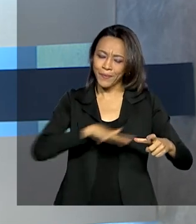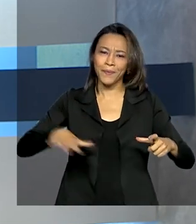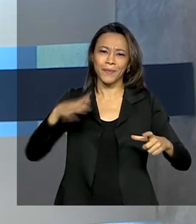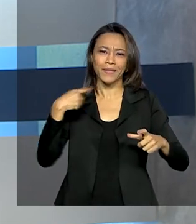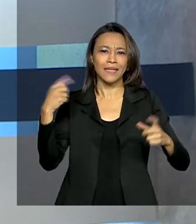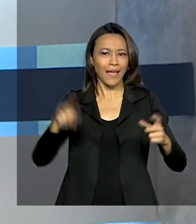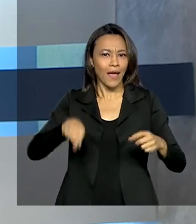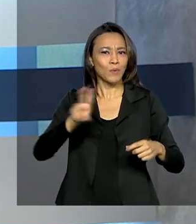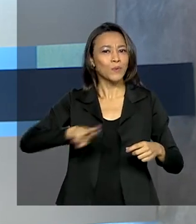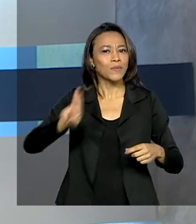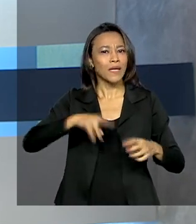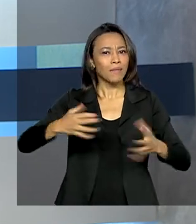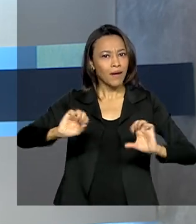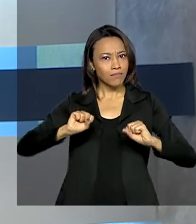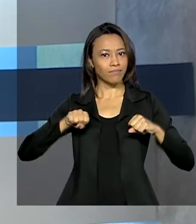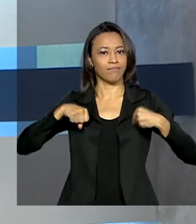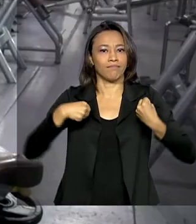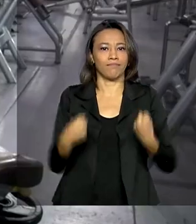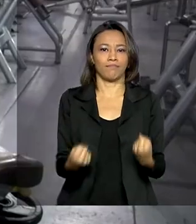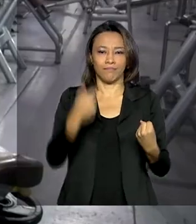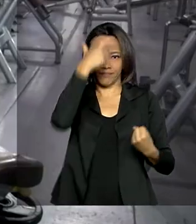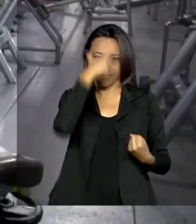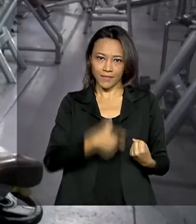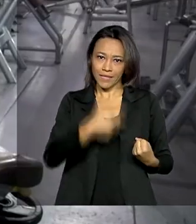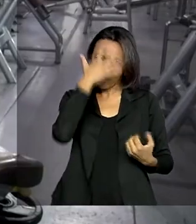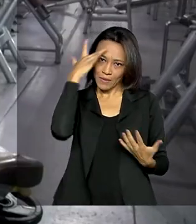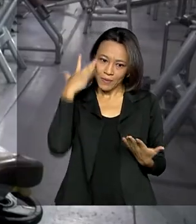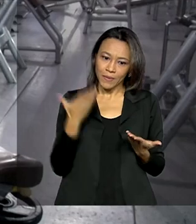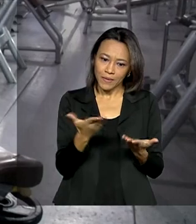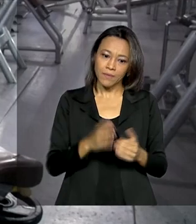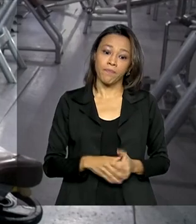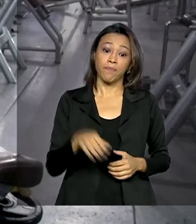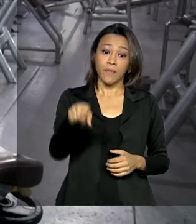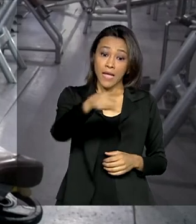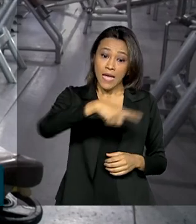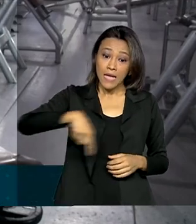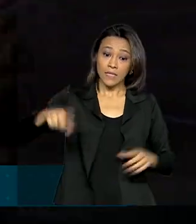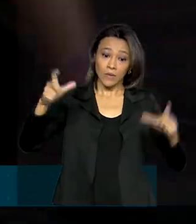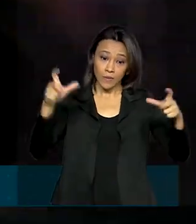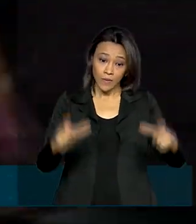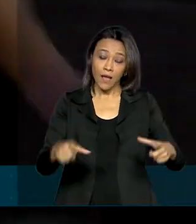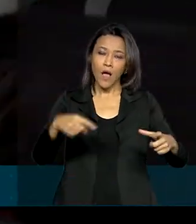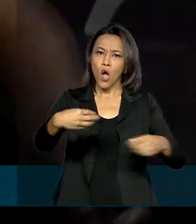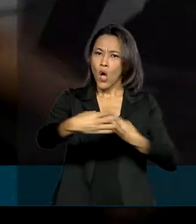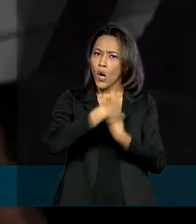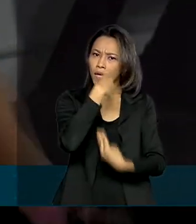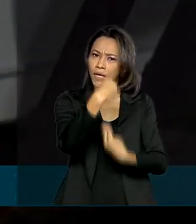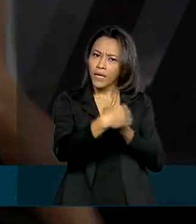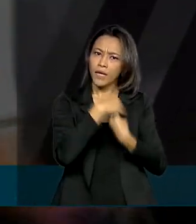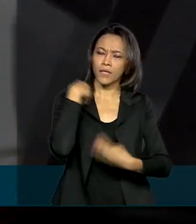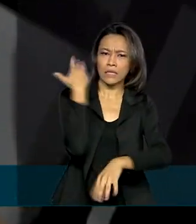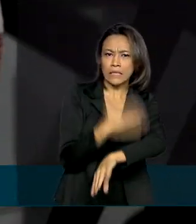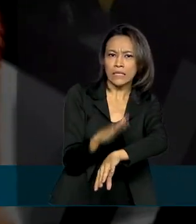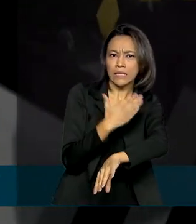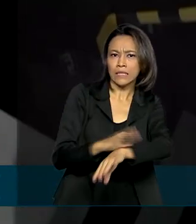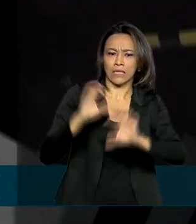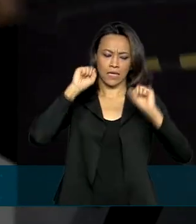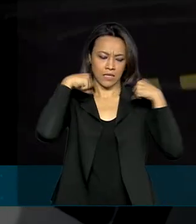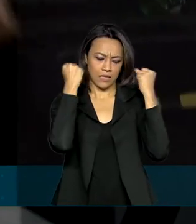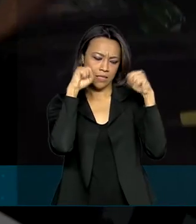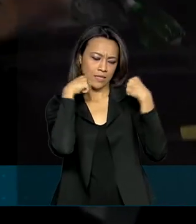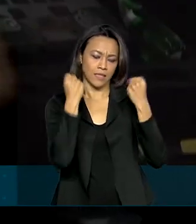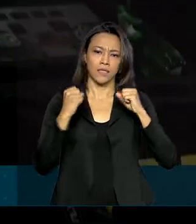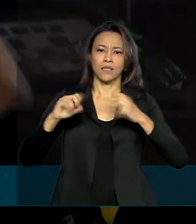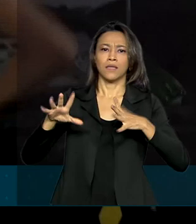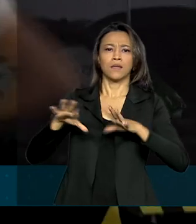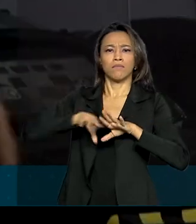na reabilitação de pacientes. Eles são responsáveis por nos orientar na prática de exercícios nas academias,